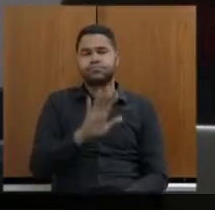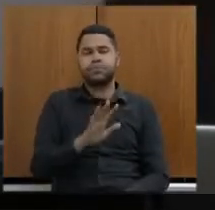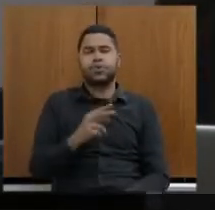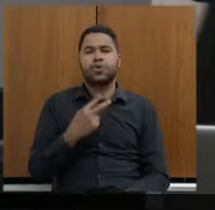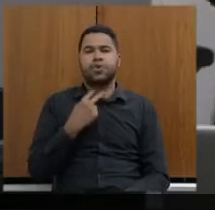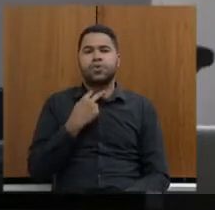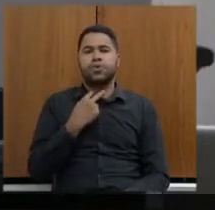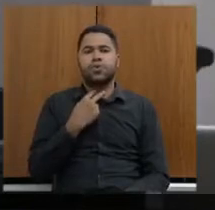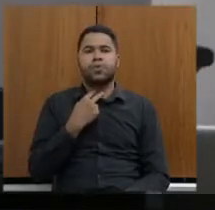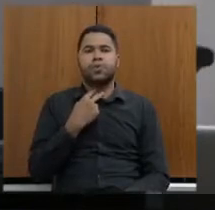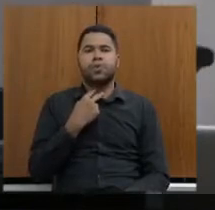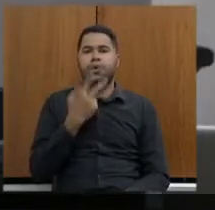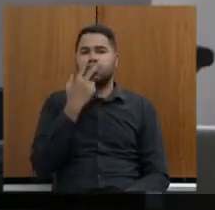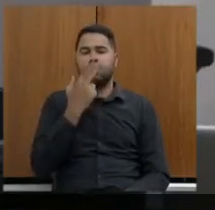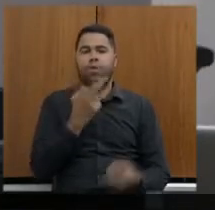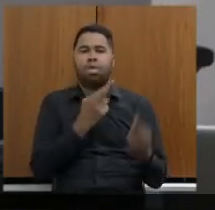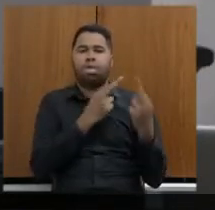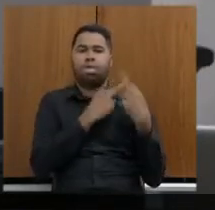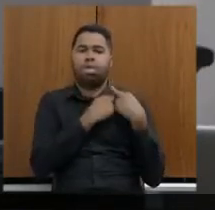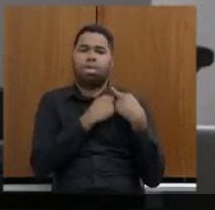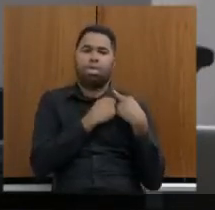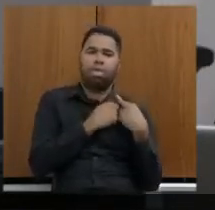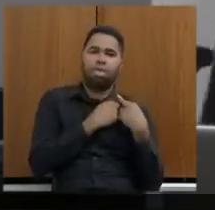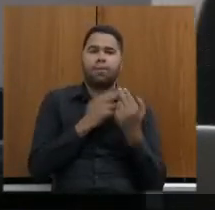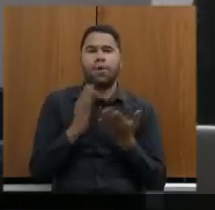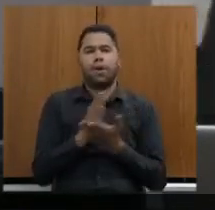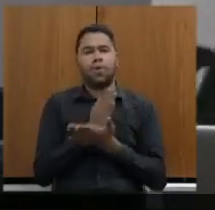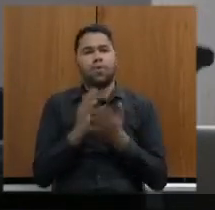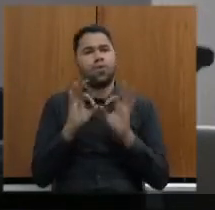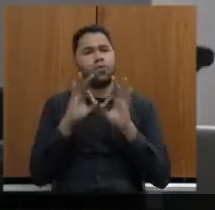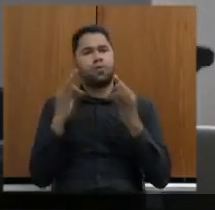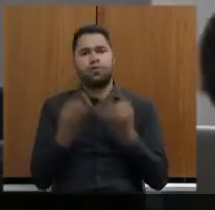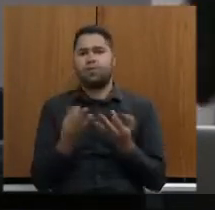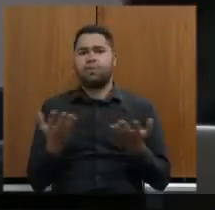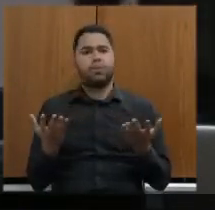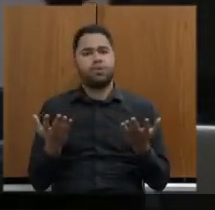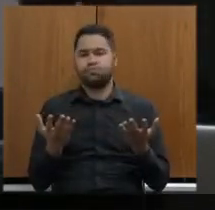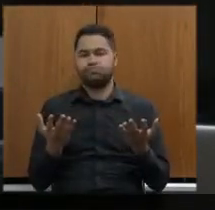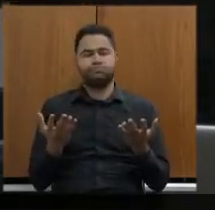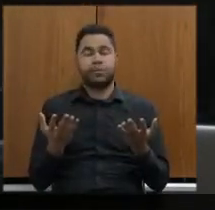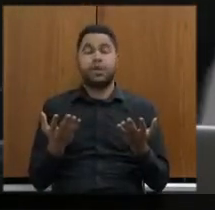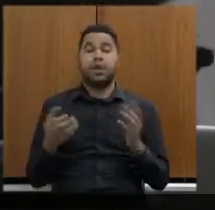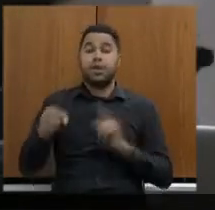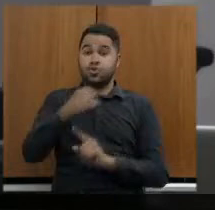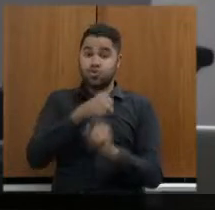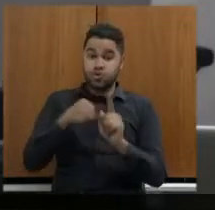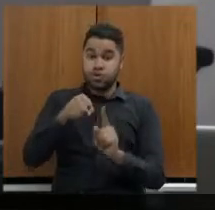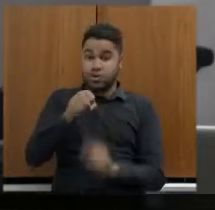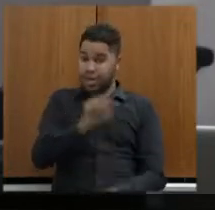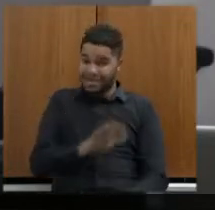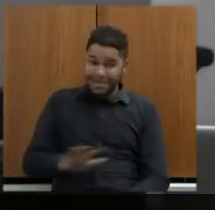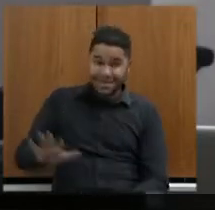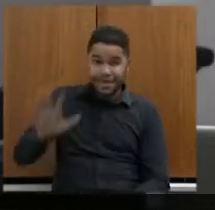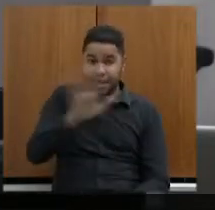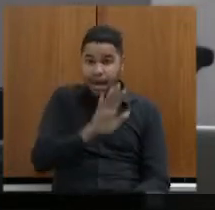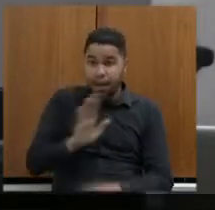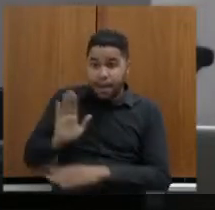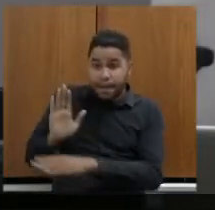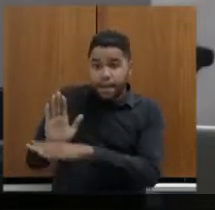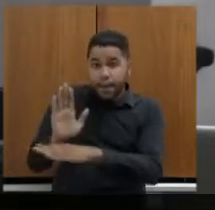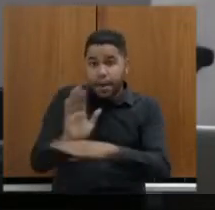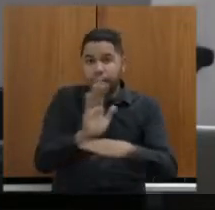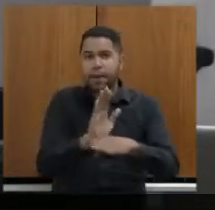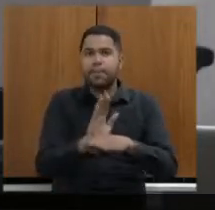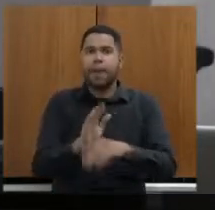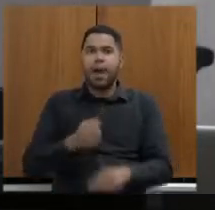podem redundar em um ônus para algumas famílias então se a sociedade em geral vai ser beneficiada por um